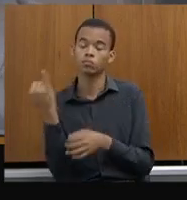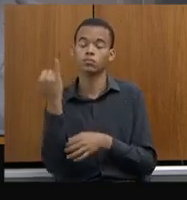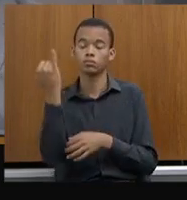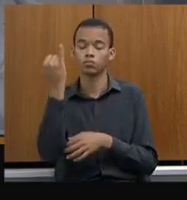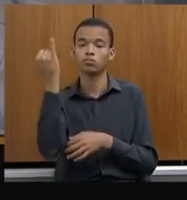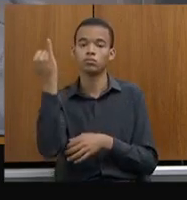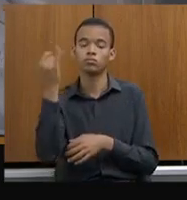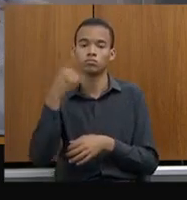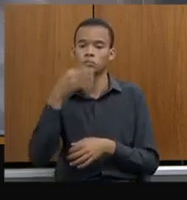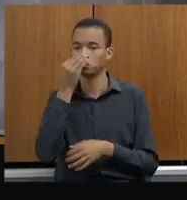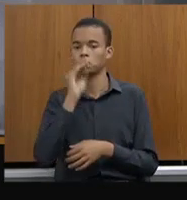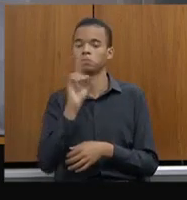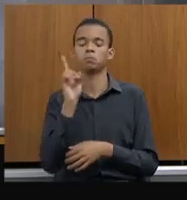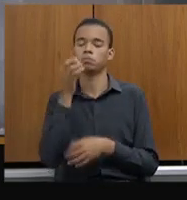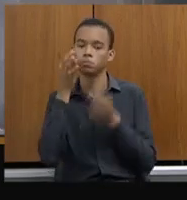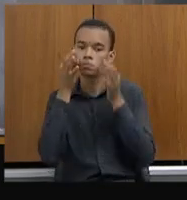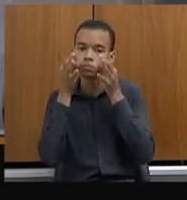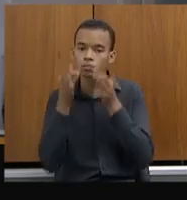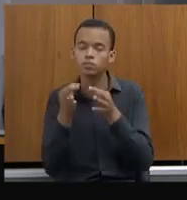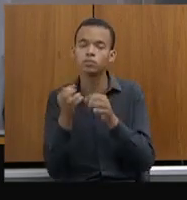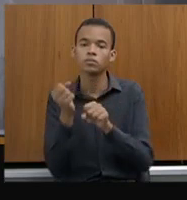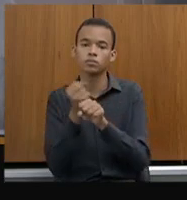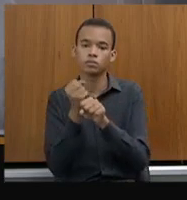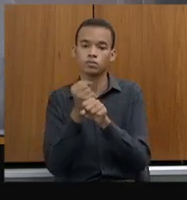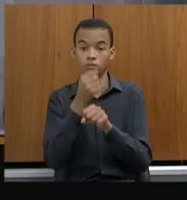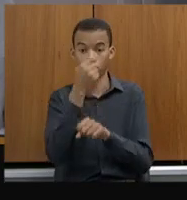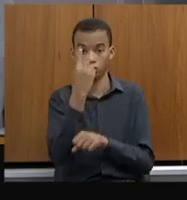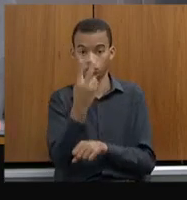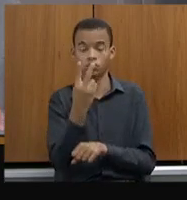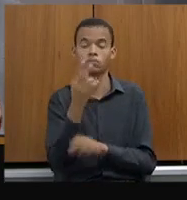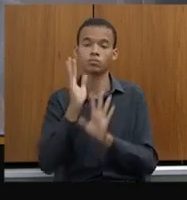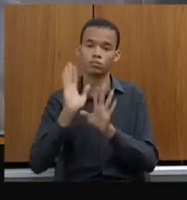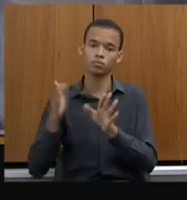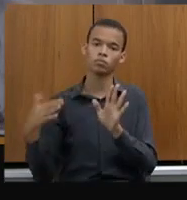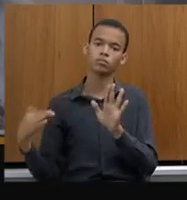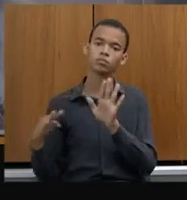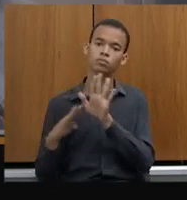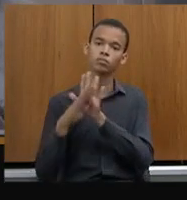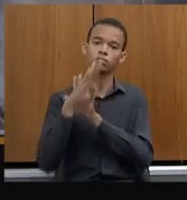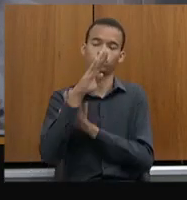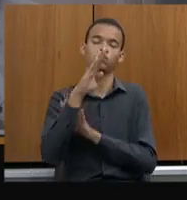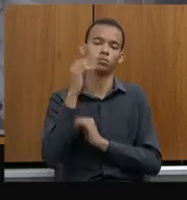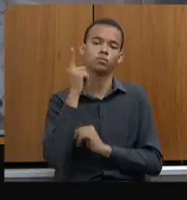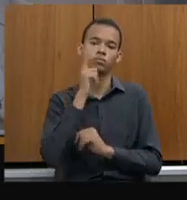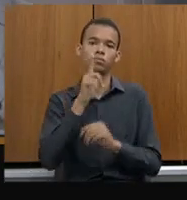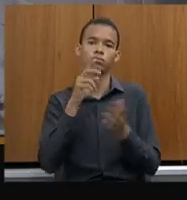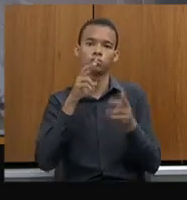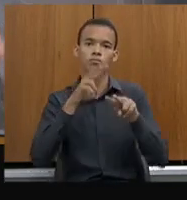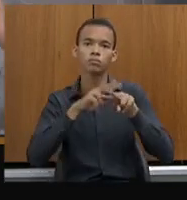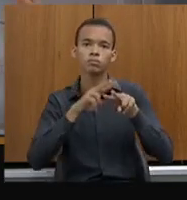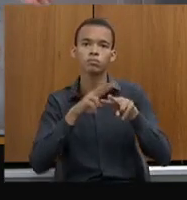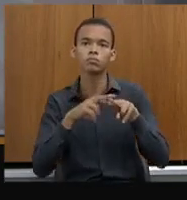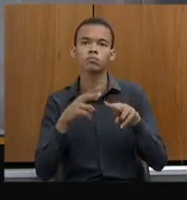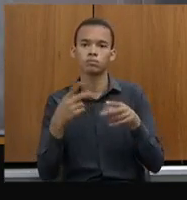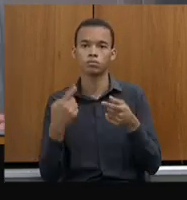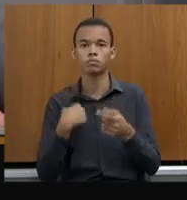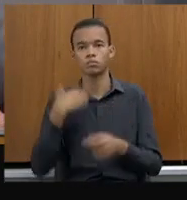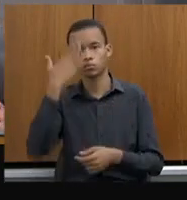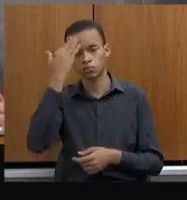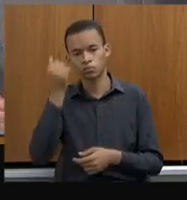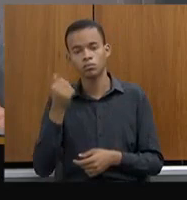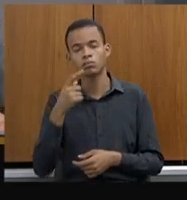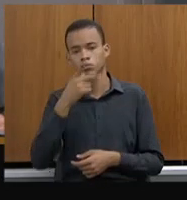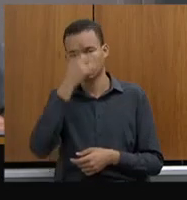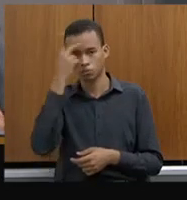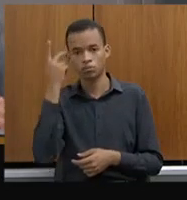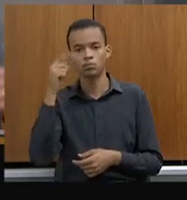diga. Em dois anos, evoluímos muito em torno da cadeia de custódia, eu sei, está aquém do que é o ideal,